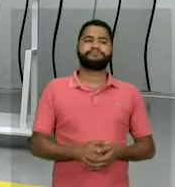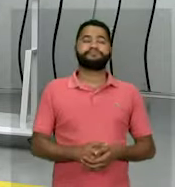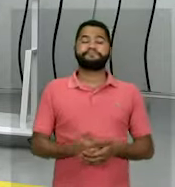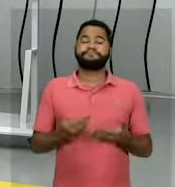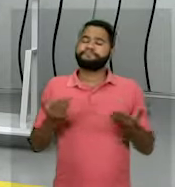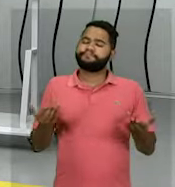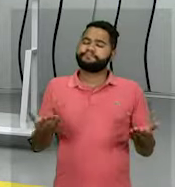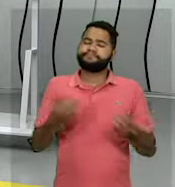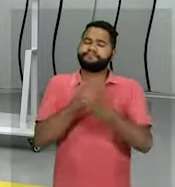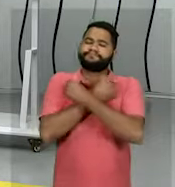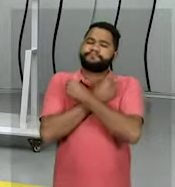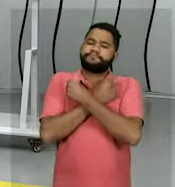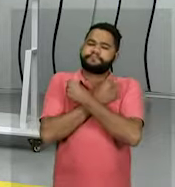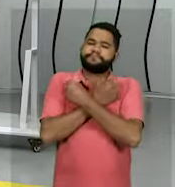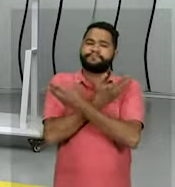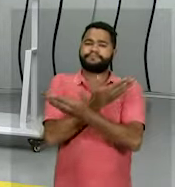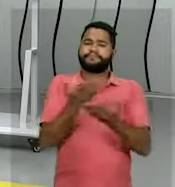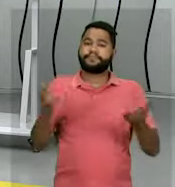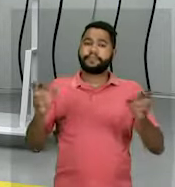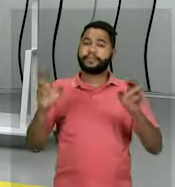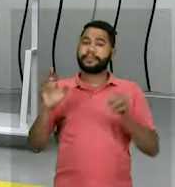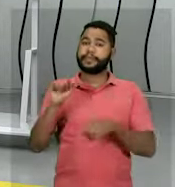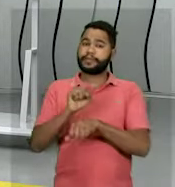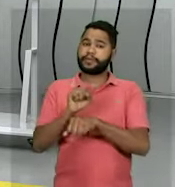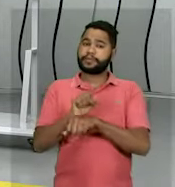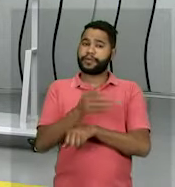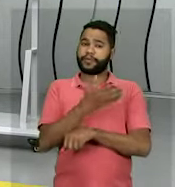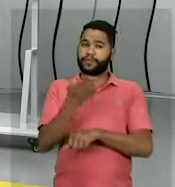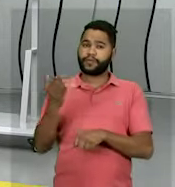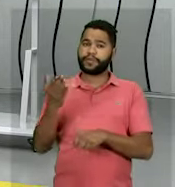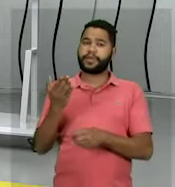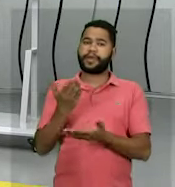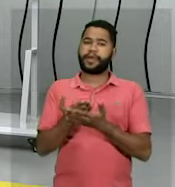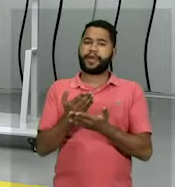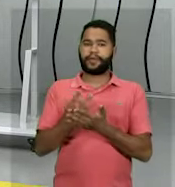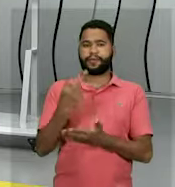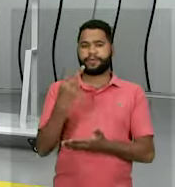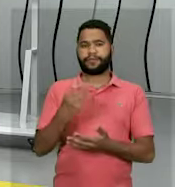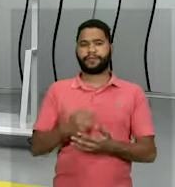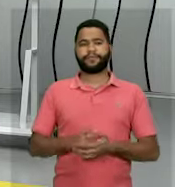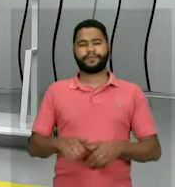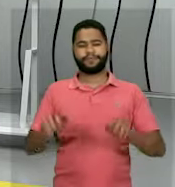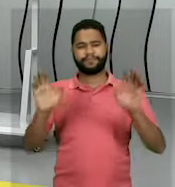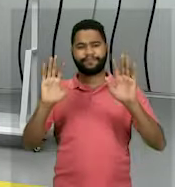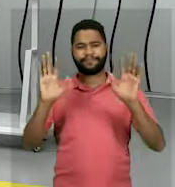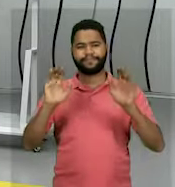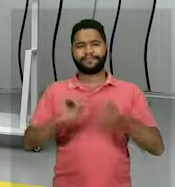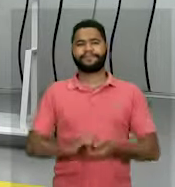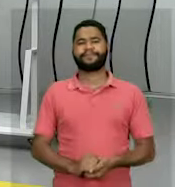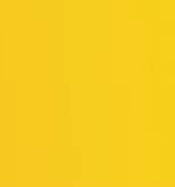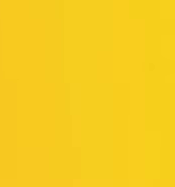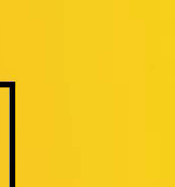mais, um grande abraço para vocês, espero vocês aqui na Era Vargas 2. Até a próxima aula.